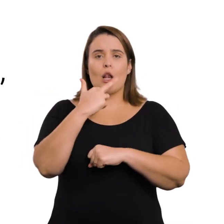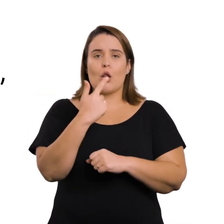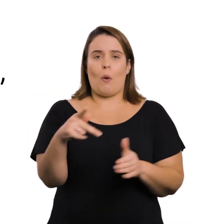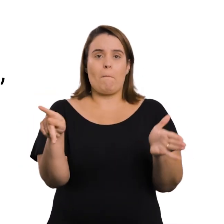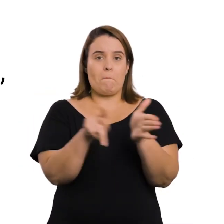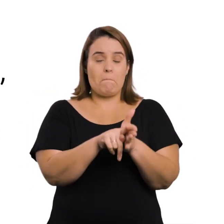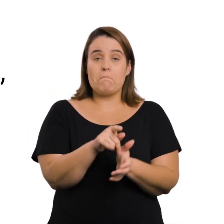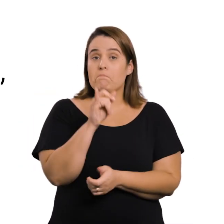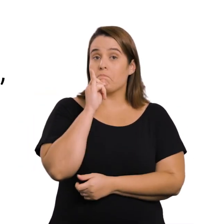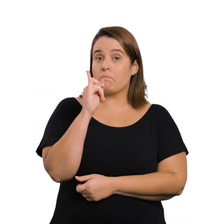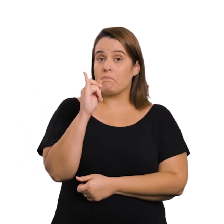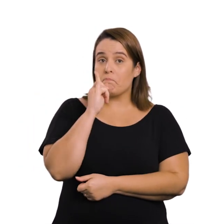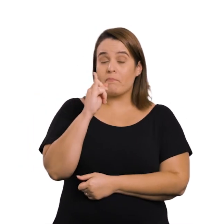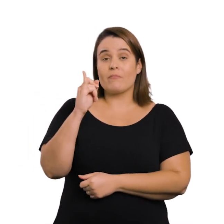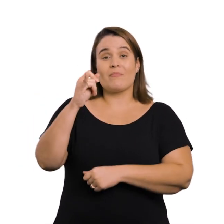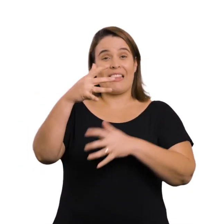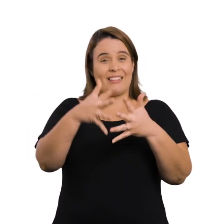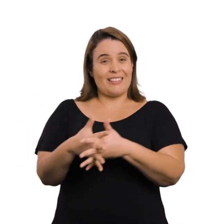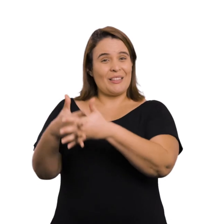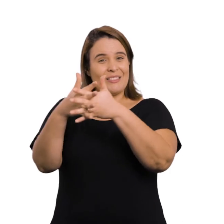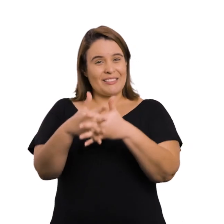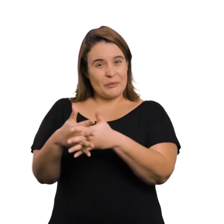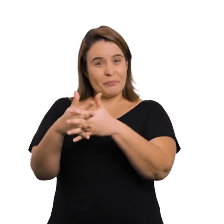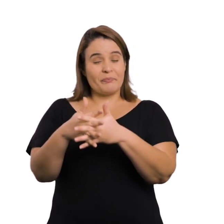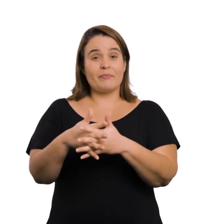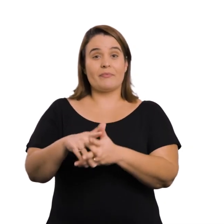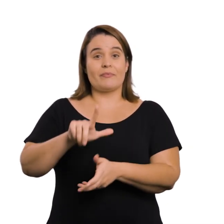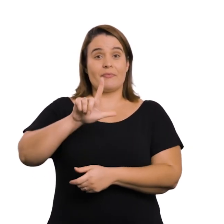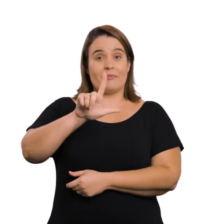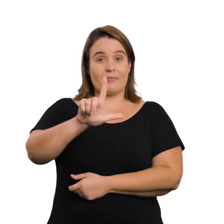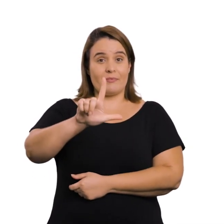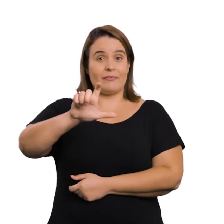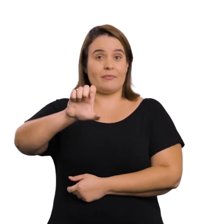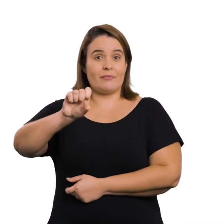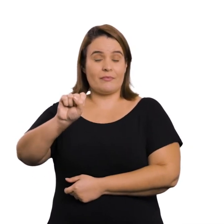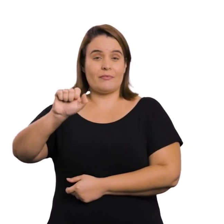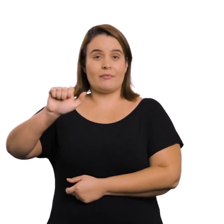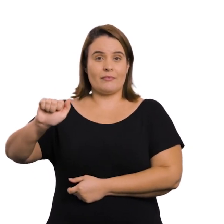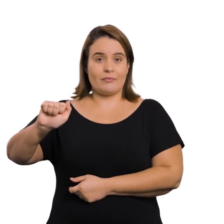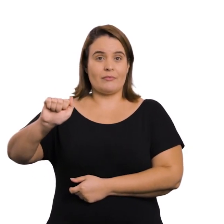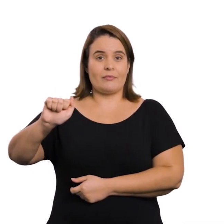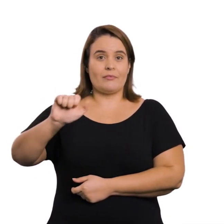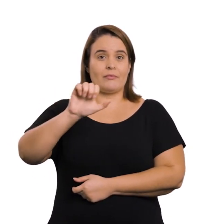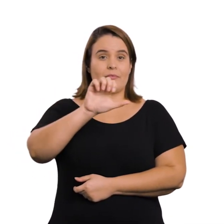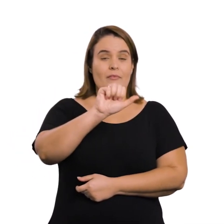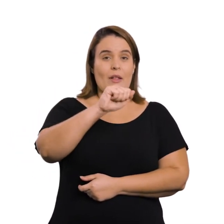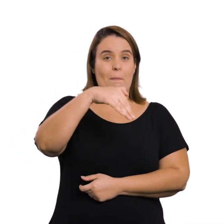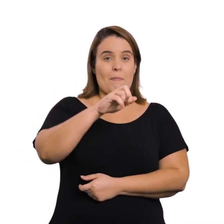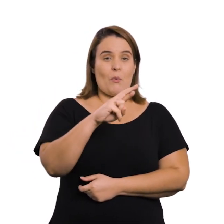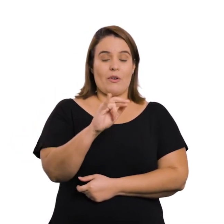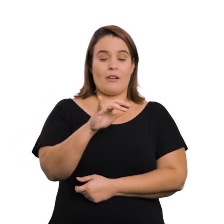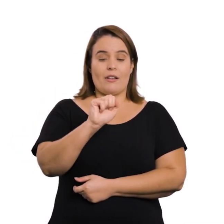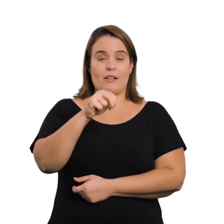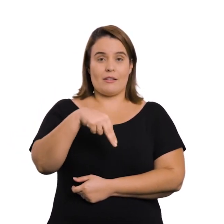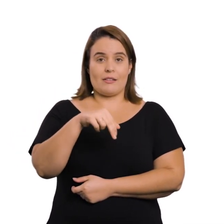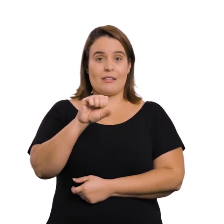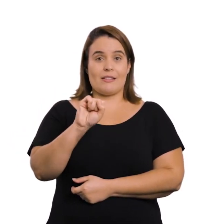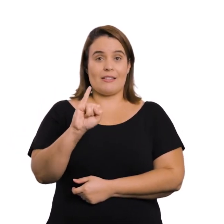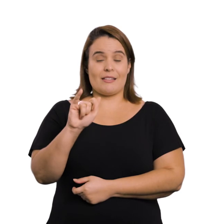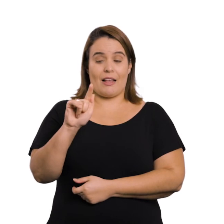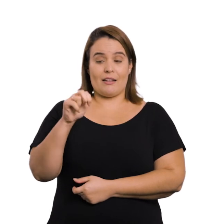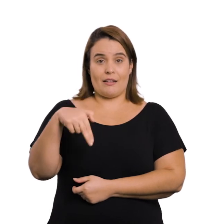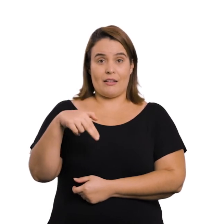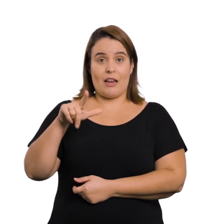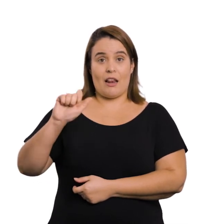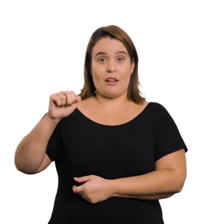própria língua de sinais Nos Estados Unidos, por exemplo, as pessoas surdas se comunicam por meio da LSA American